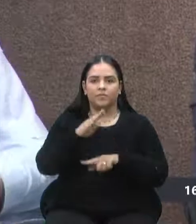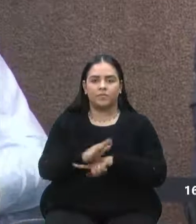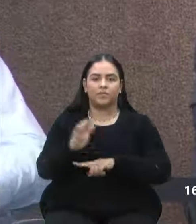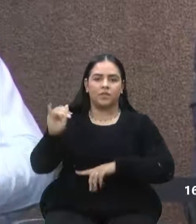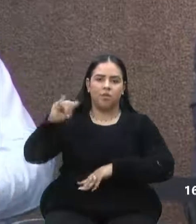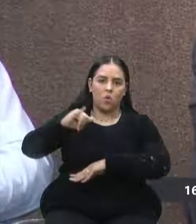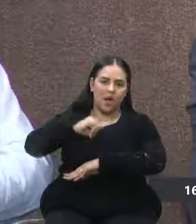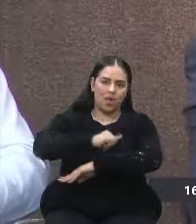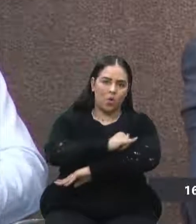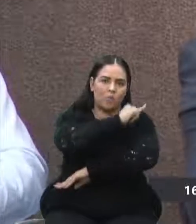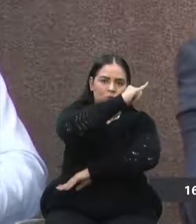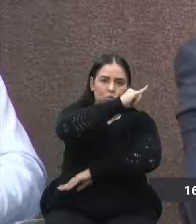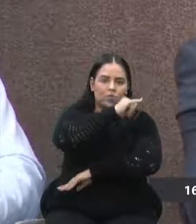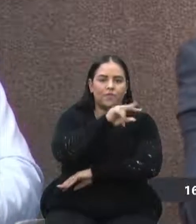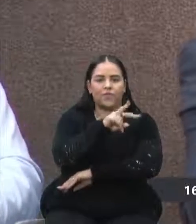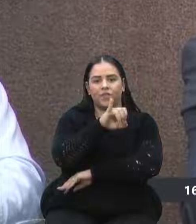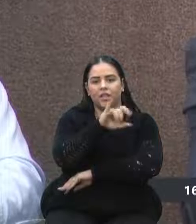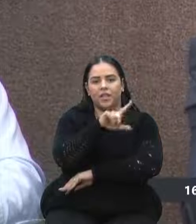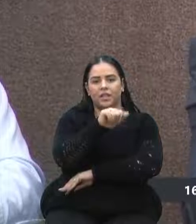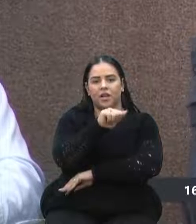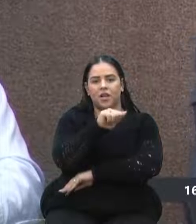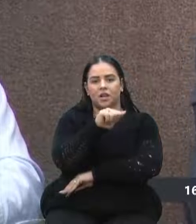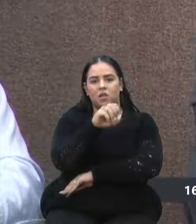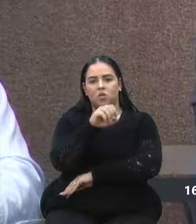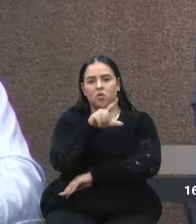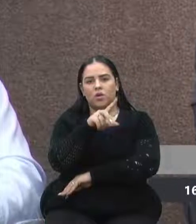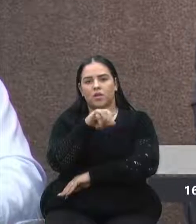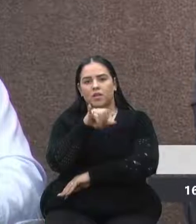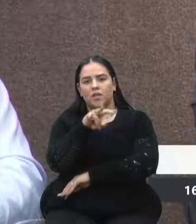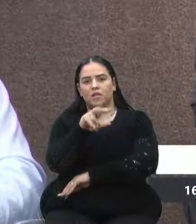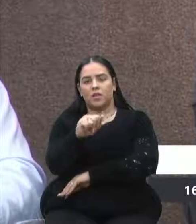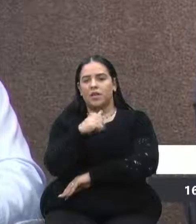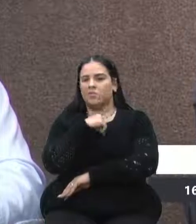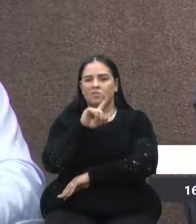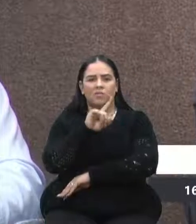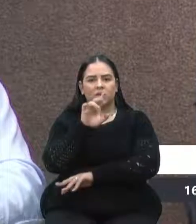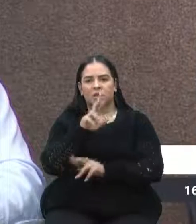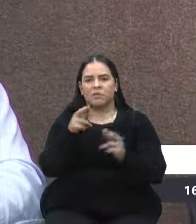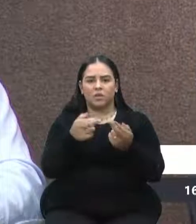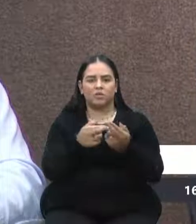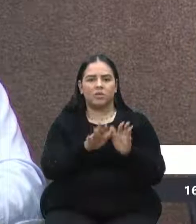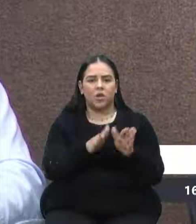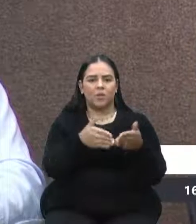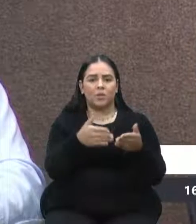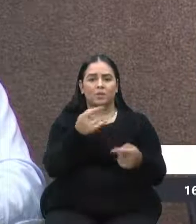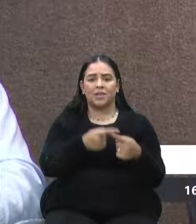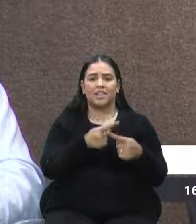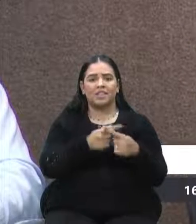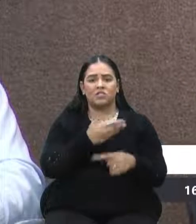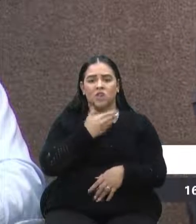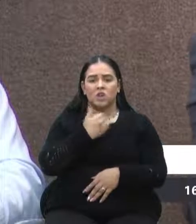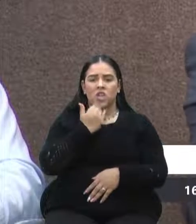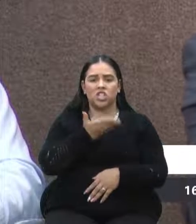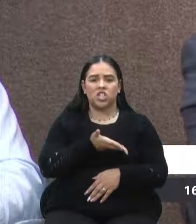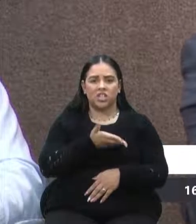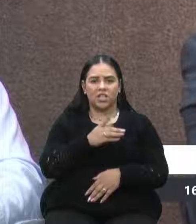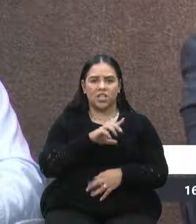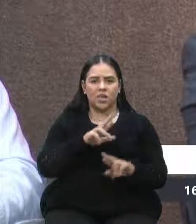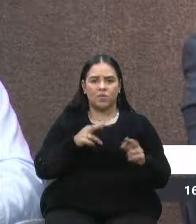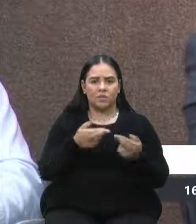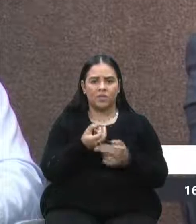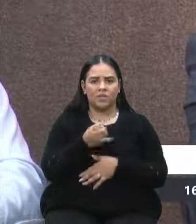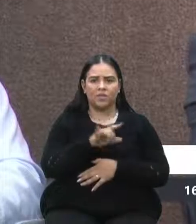Vila Oliva, não fiz mais nenhuma reunião da Frente Parlamentar. Por quê? Porque não adianta fazer reunião se não tem